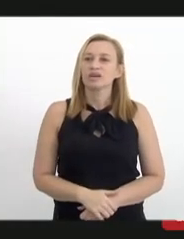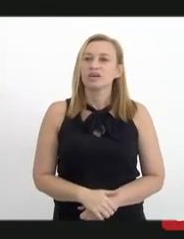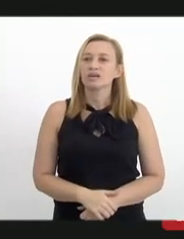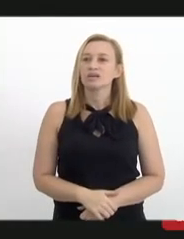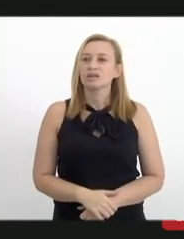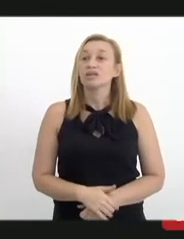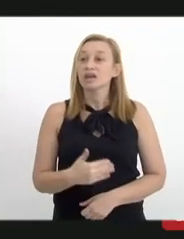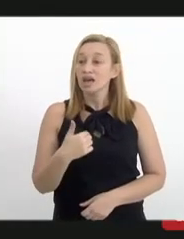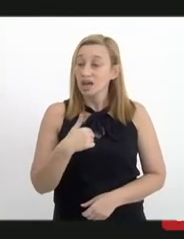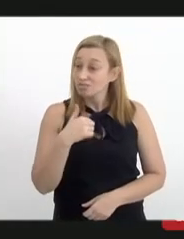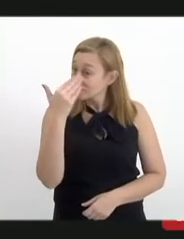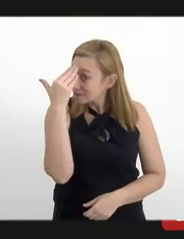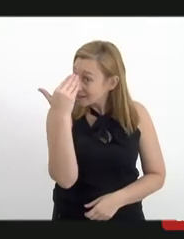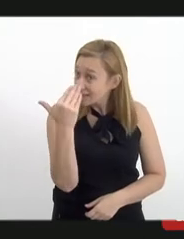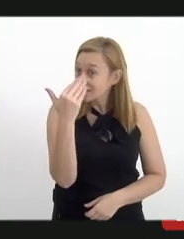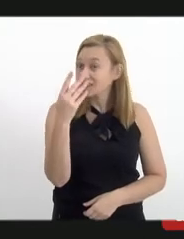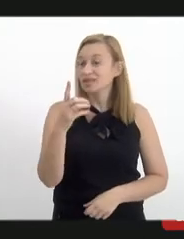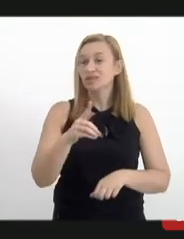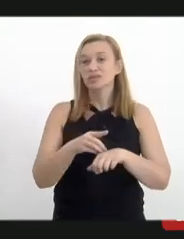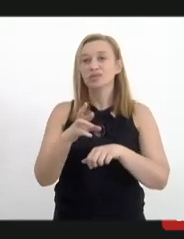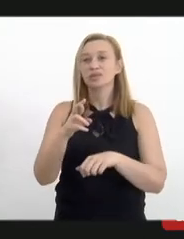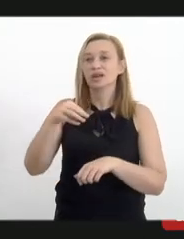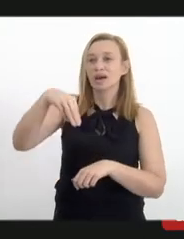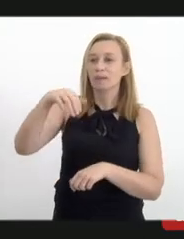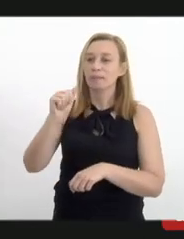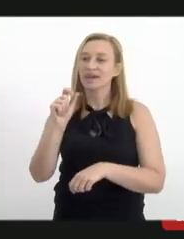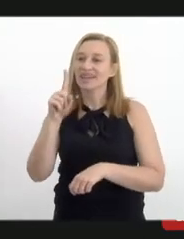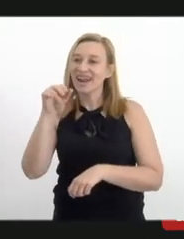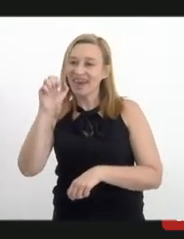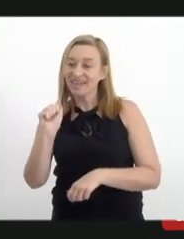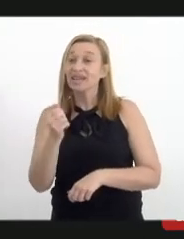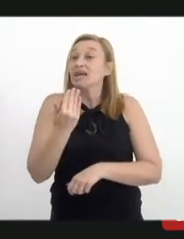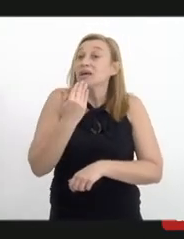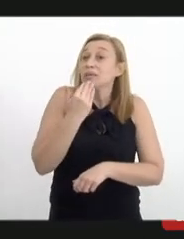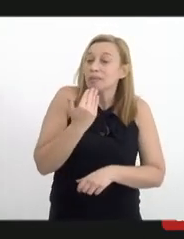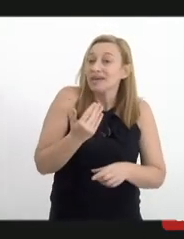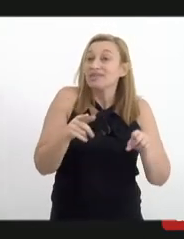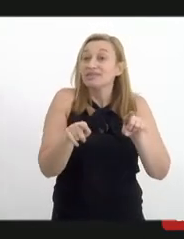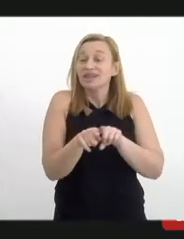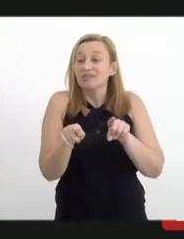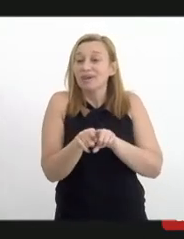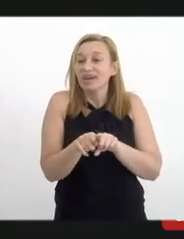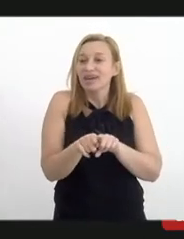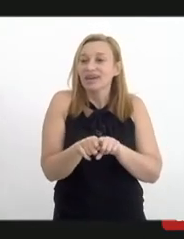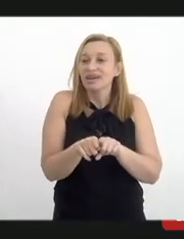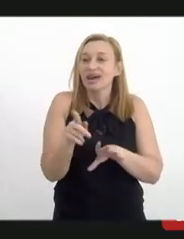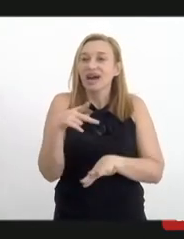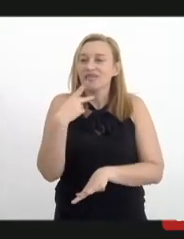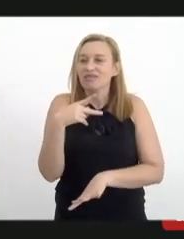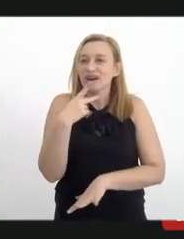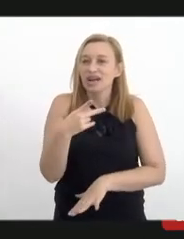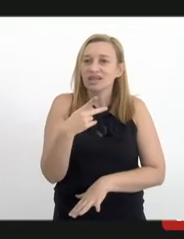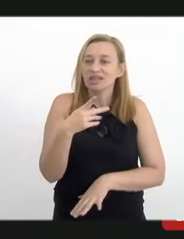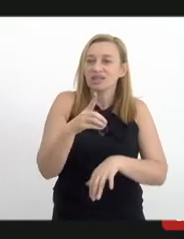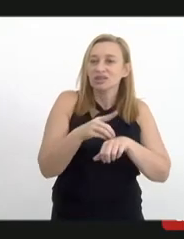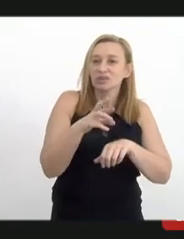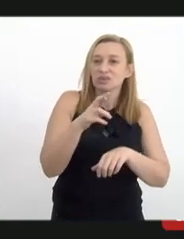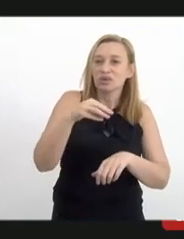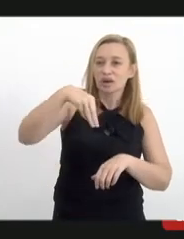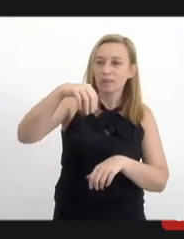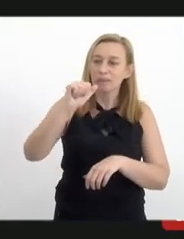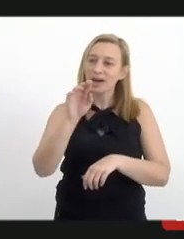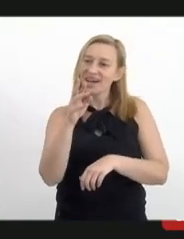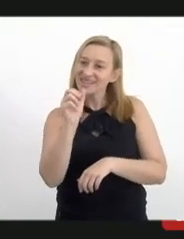Eu que agradeço, doutora Madalena, e aproveito a oportunidade para também passar a palavra à doutora Márcia